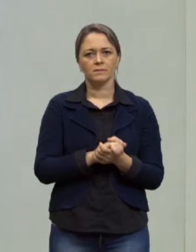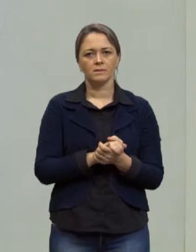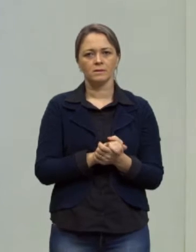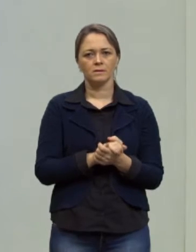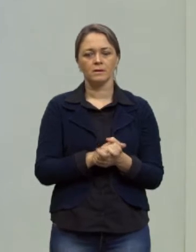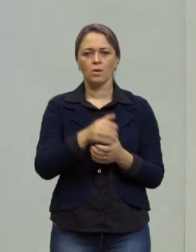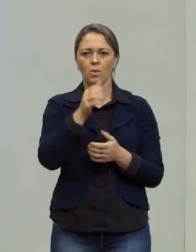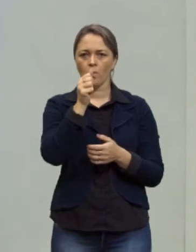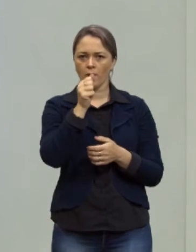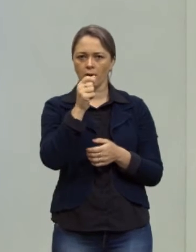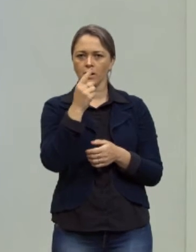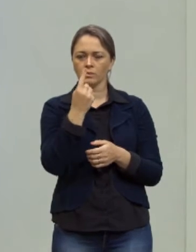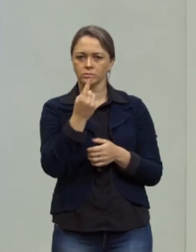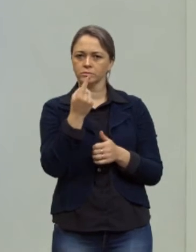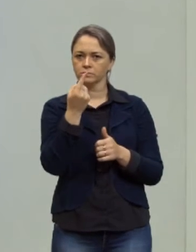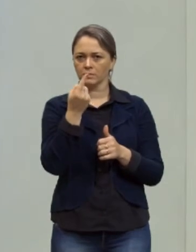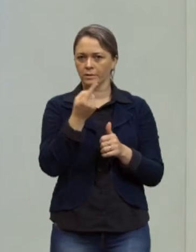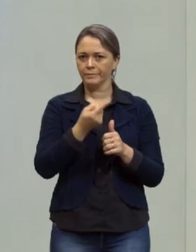nosso A1